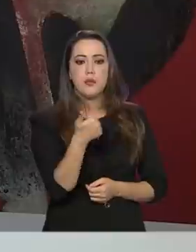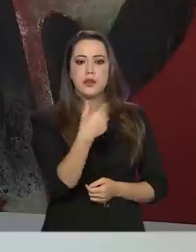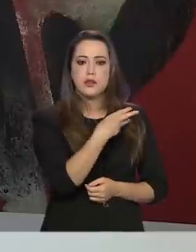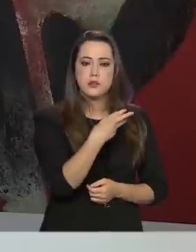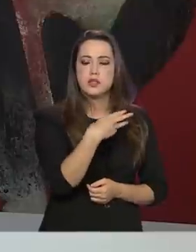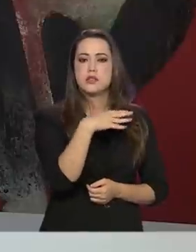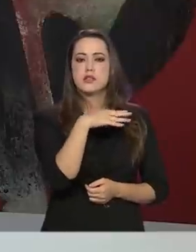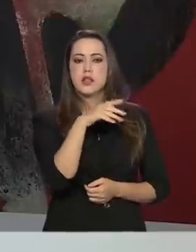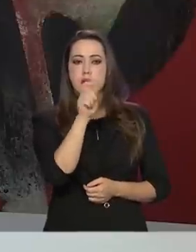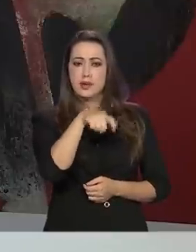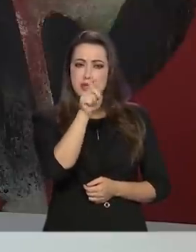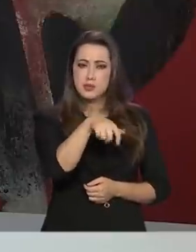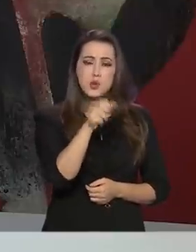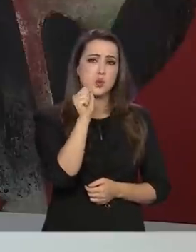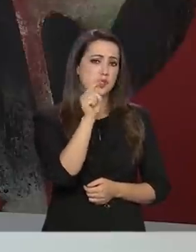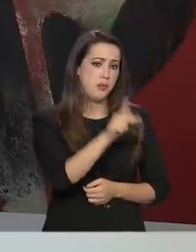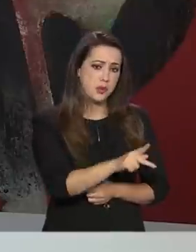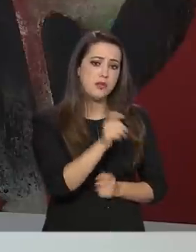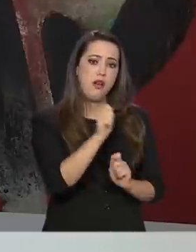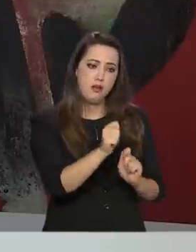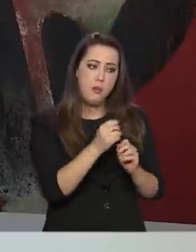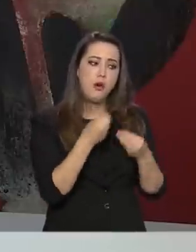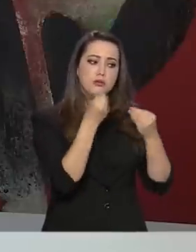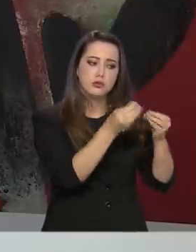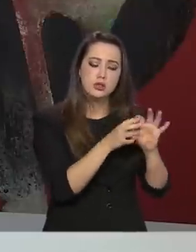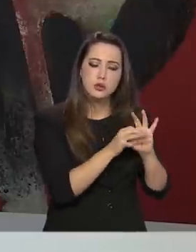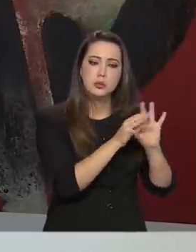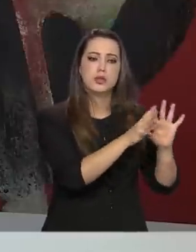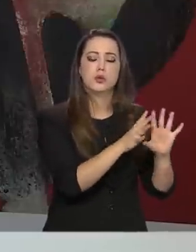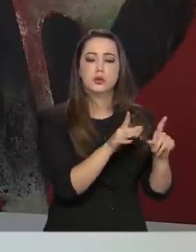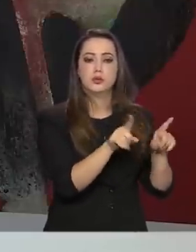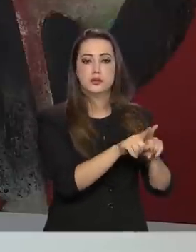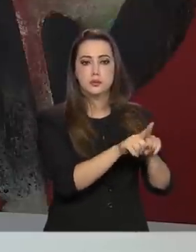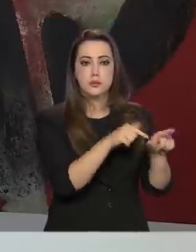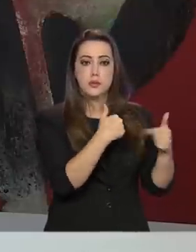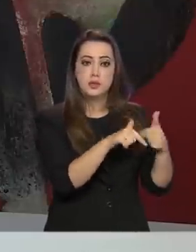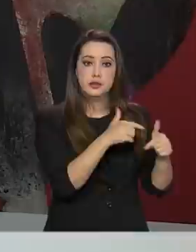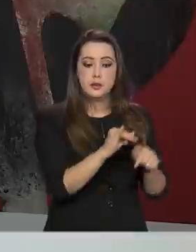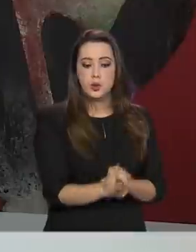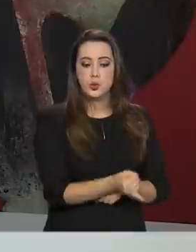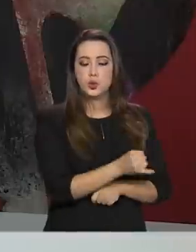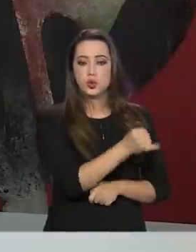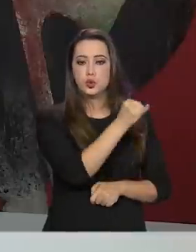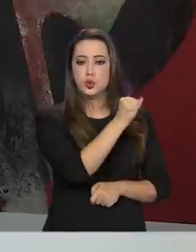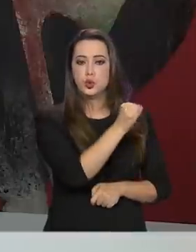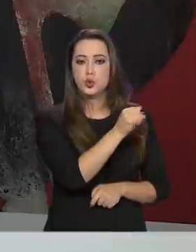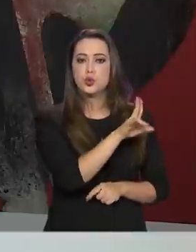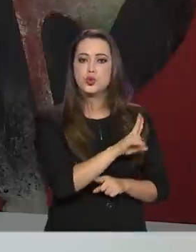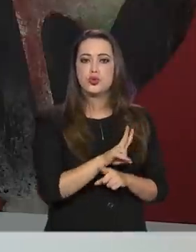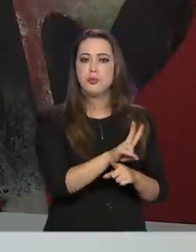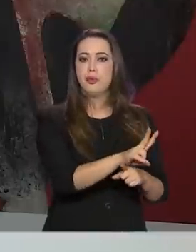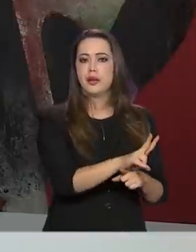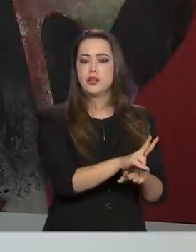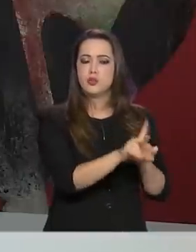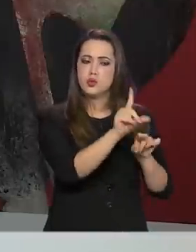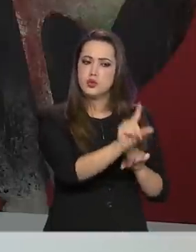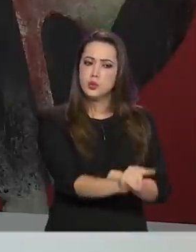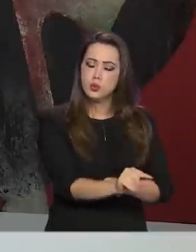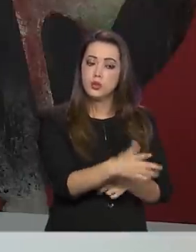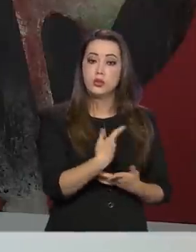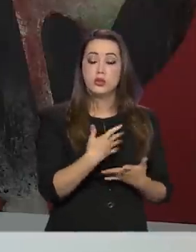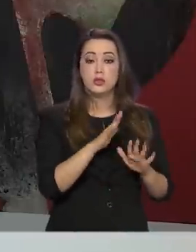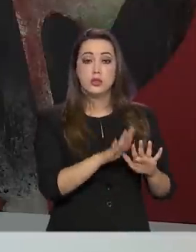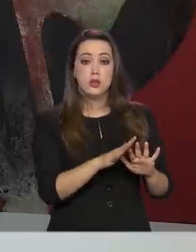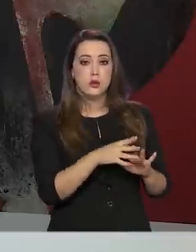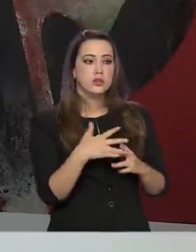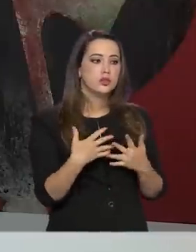aposentados. O governo agiu sobre as taxas de juros dos empréstimos consignados. E isso chama